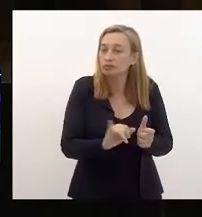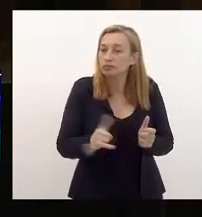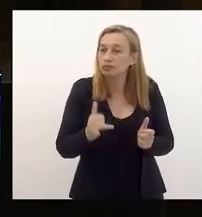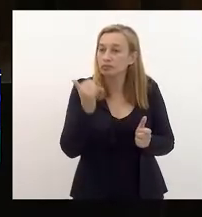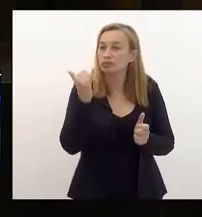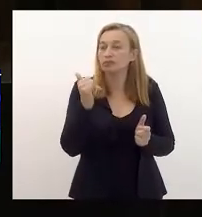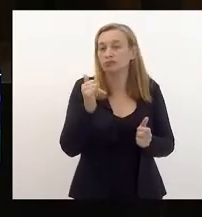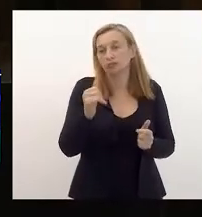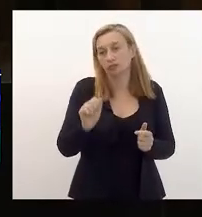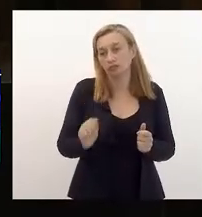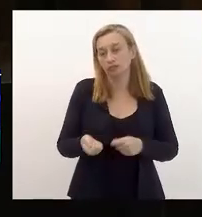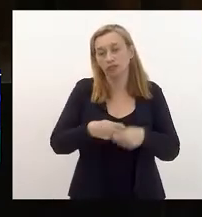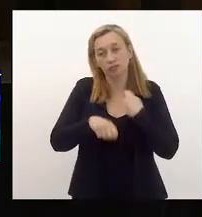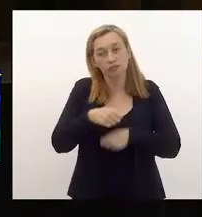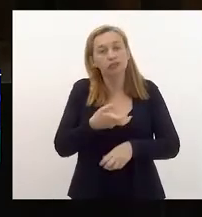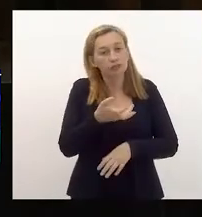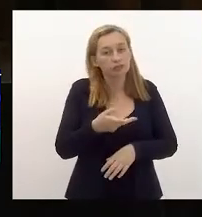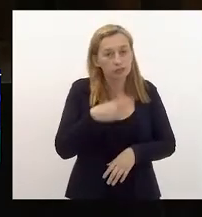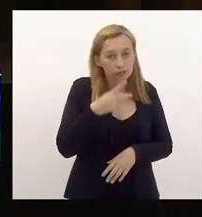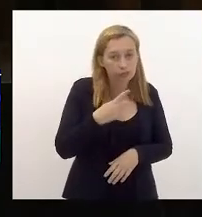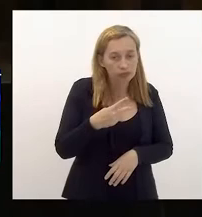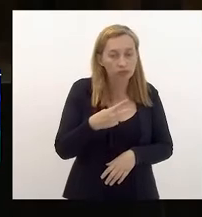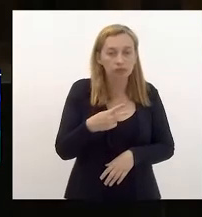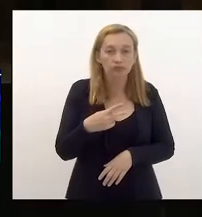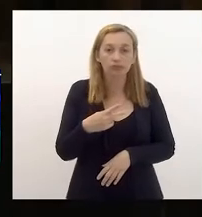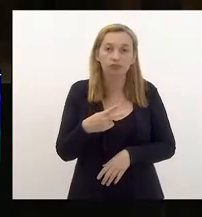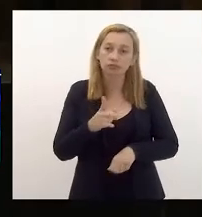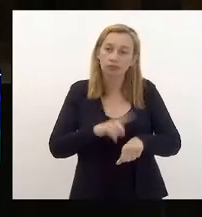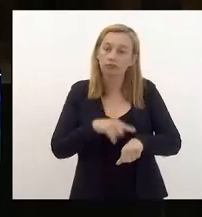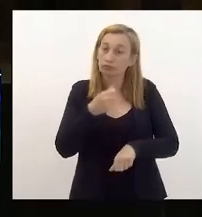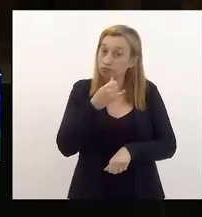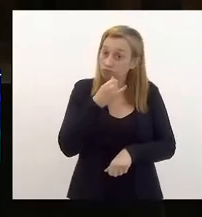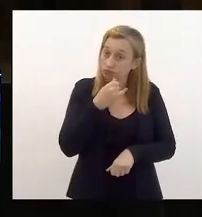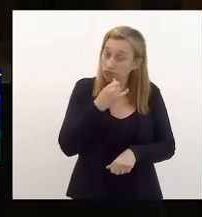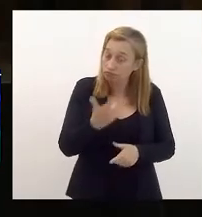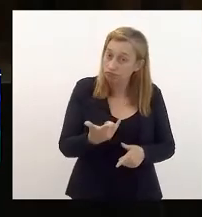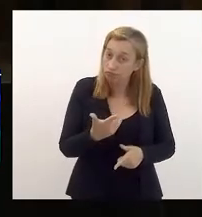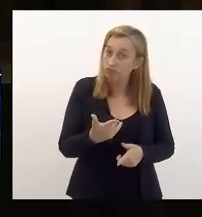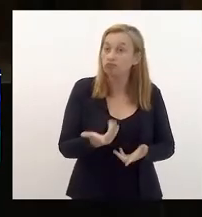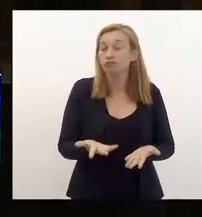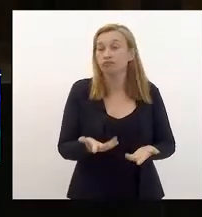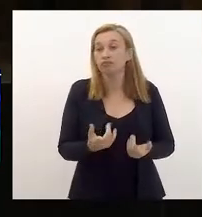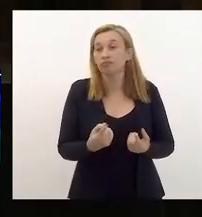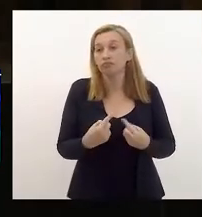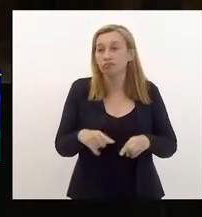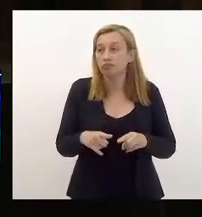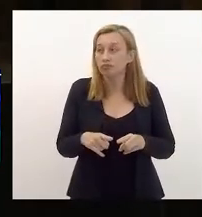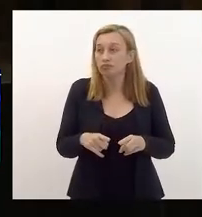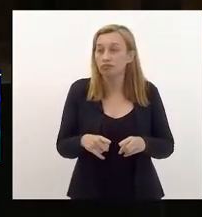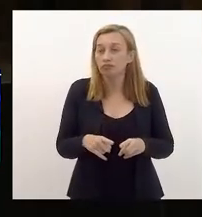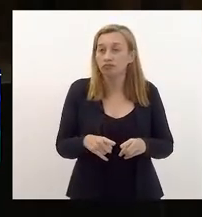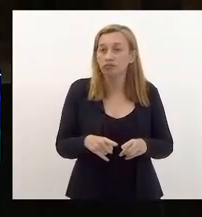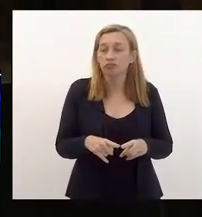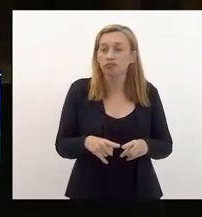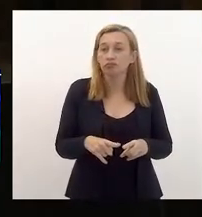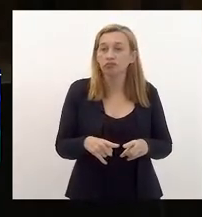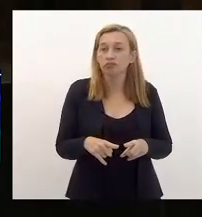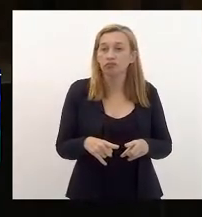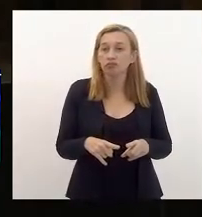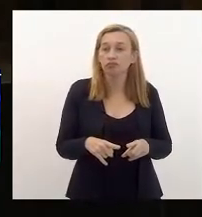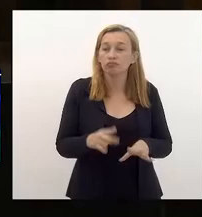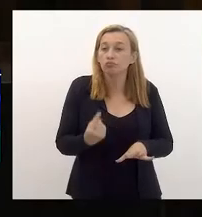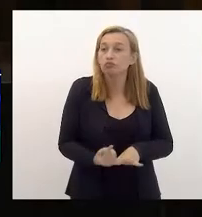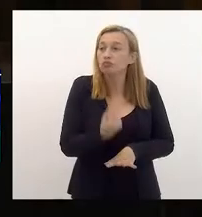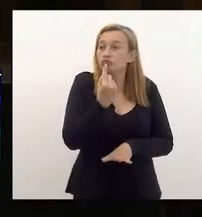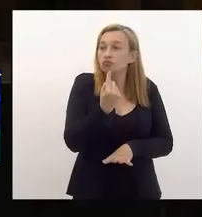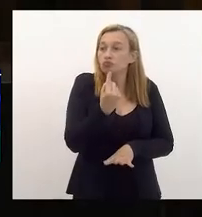então eu quero destacar que esse é um ponto crítico, inclusive que se contrapõe a um, talvez aquele que seja o